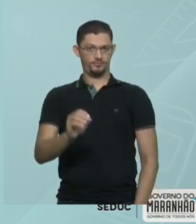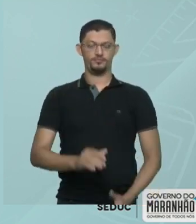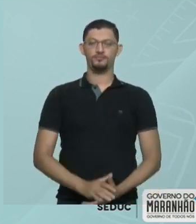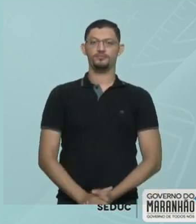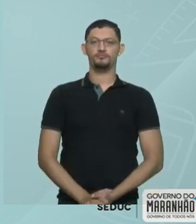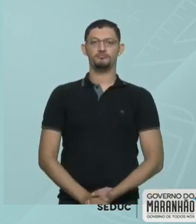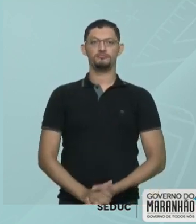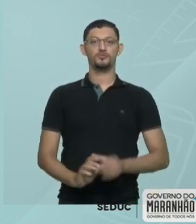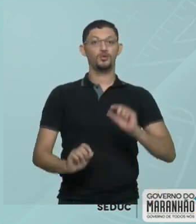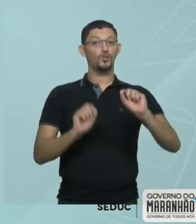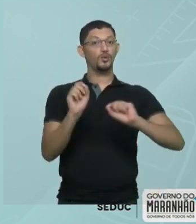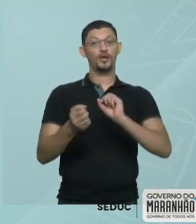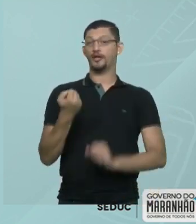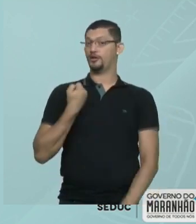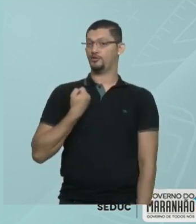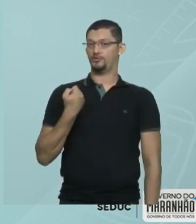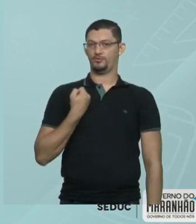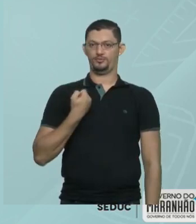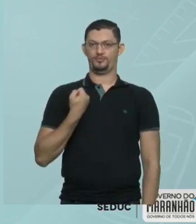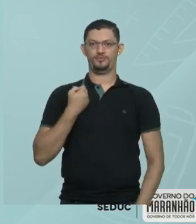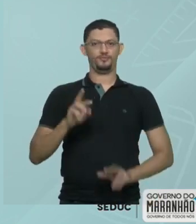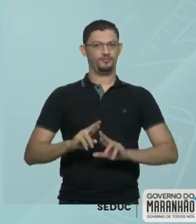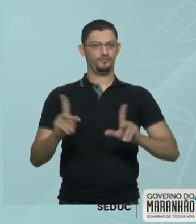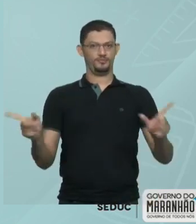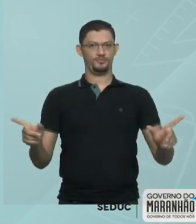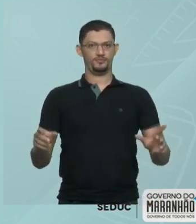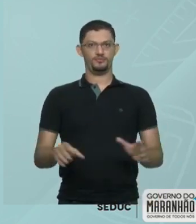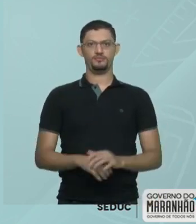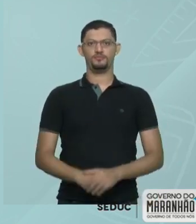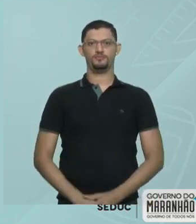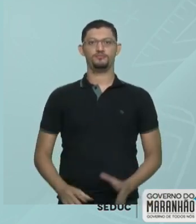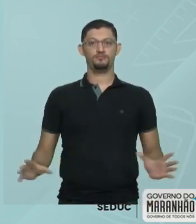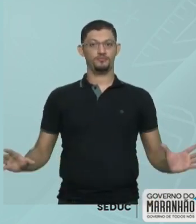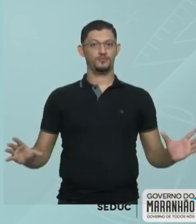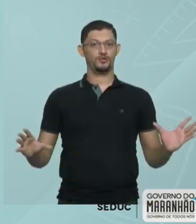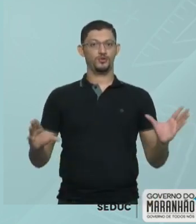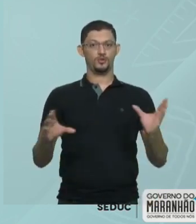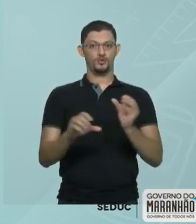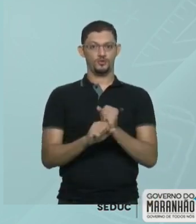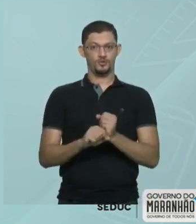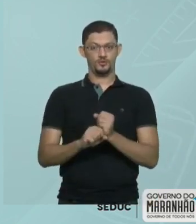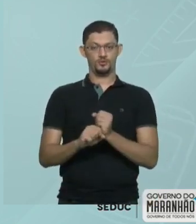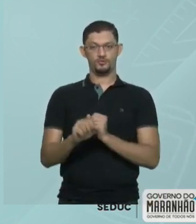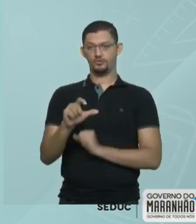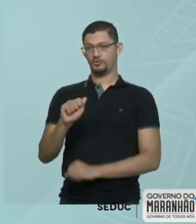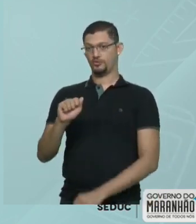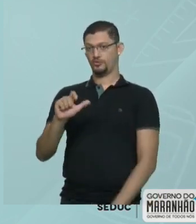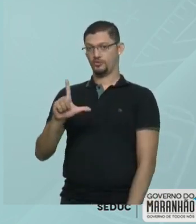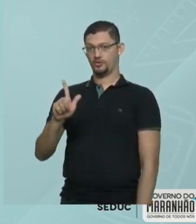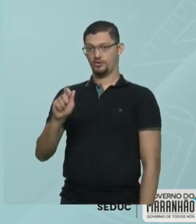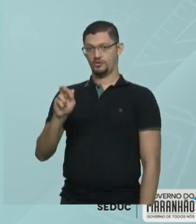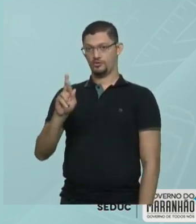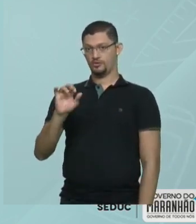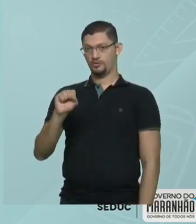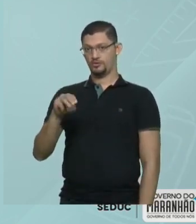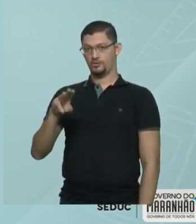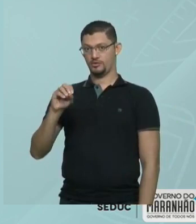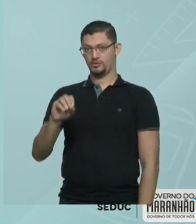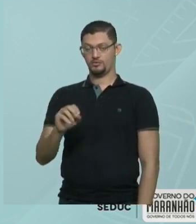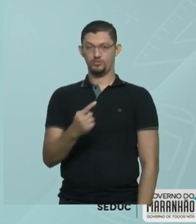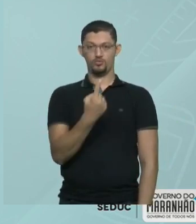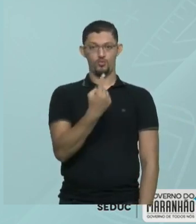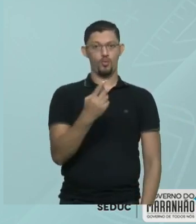O que são números? Combinação de algarismos. Então, quando eu pego um ou mais